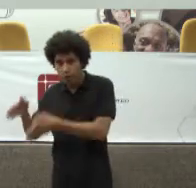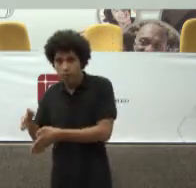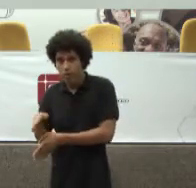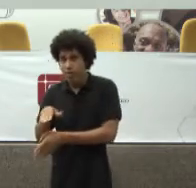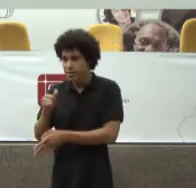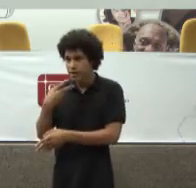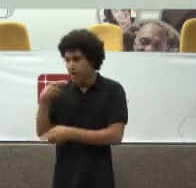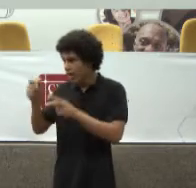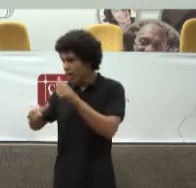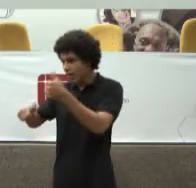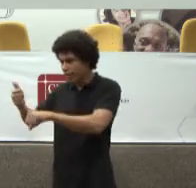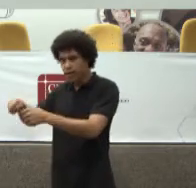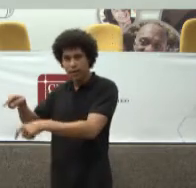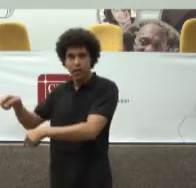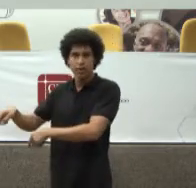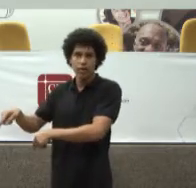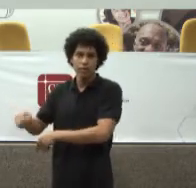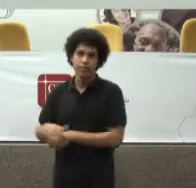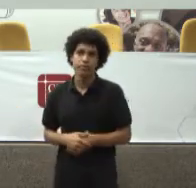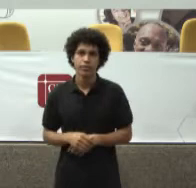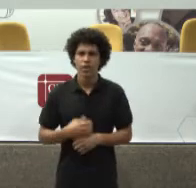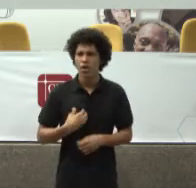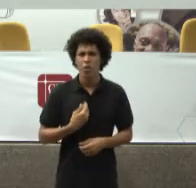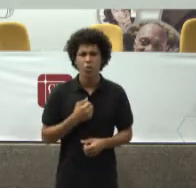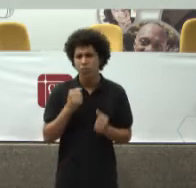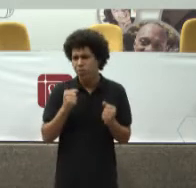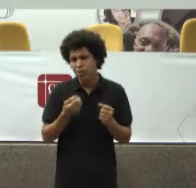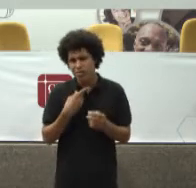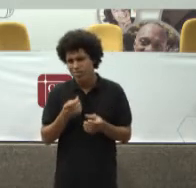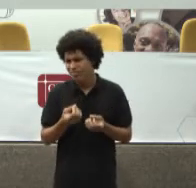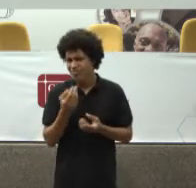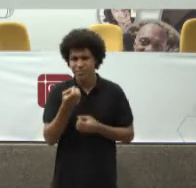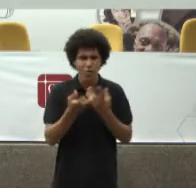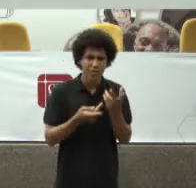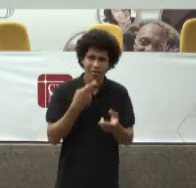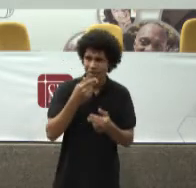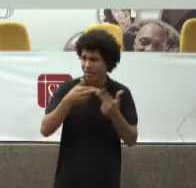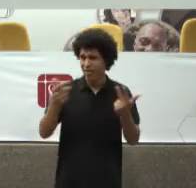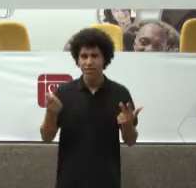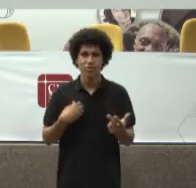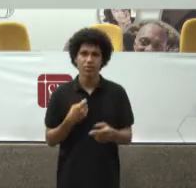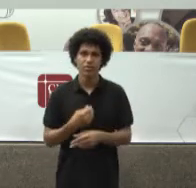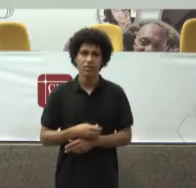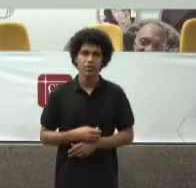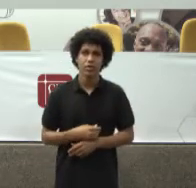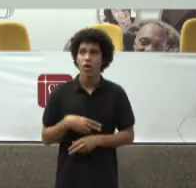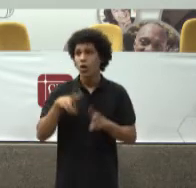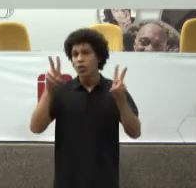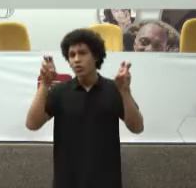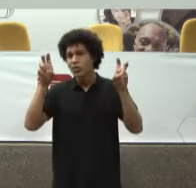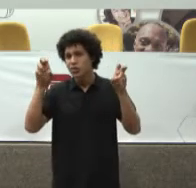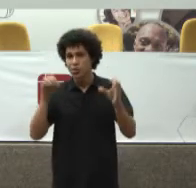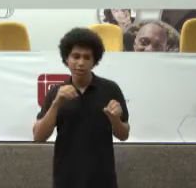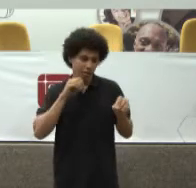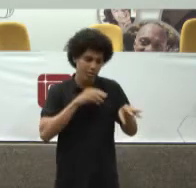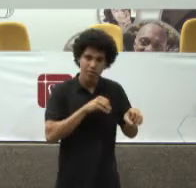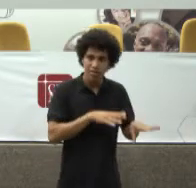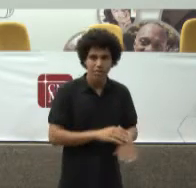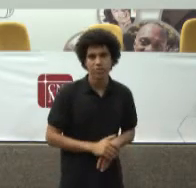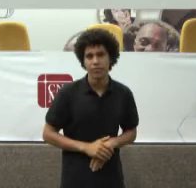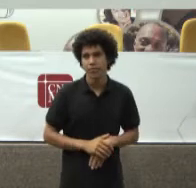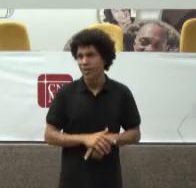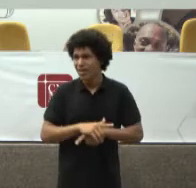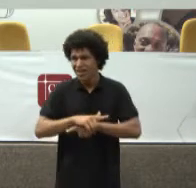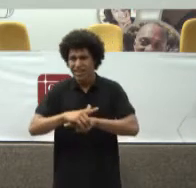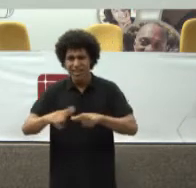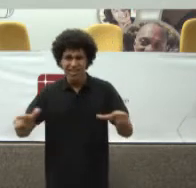Pública Foi ou não Correta Eu posso dar Milhares de Exemplos Na questão Na Da educação Nós não conseguimos Fazer uma educação Brasileira